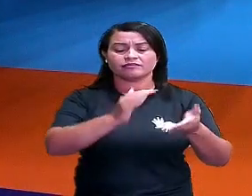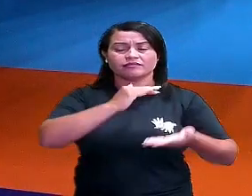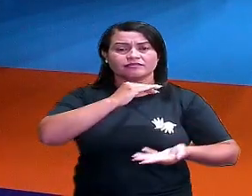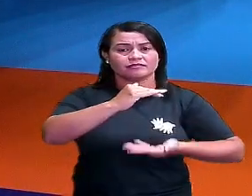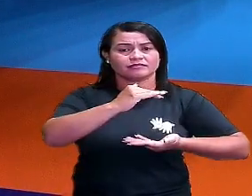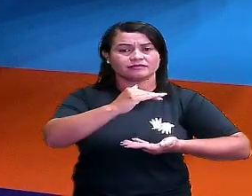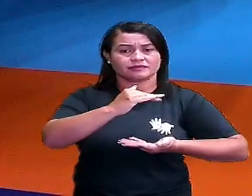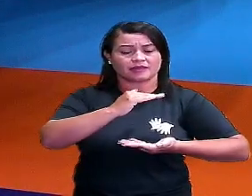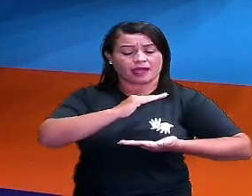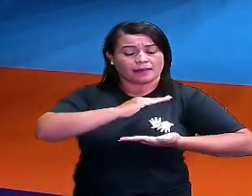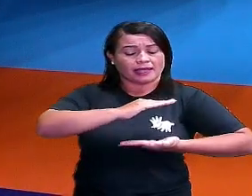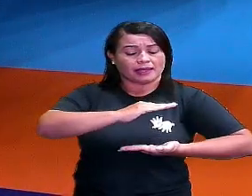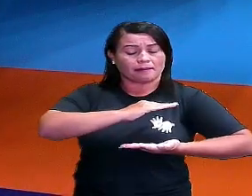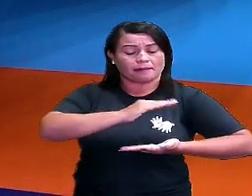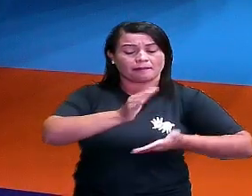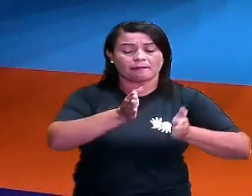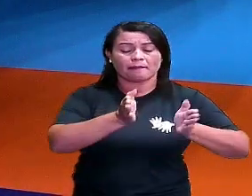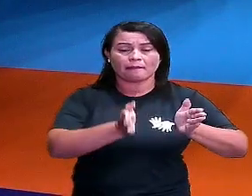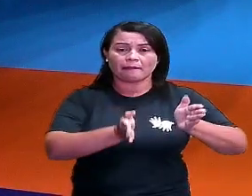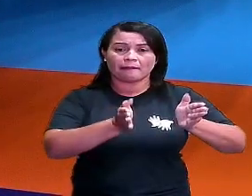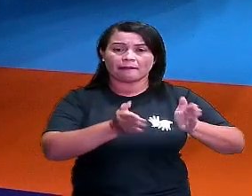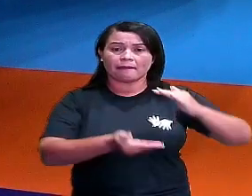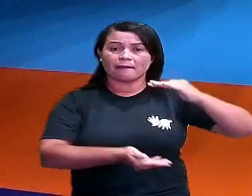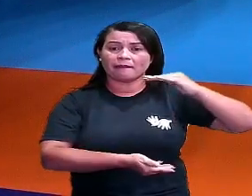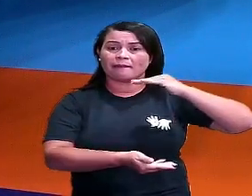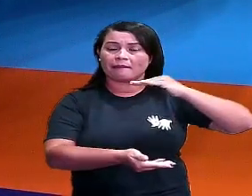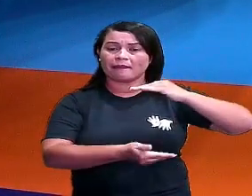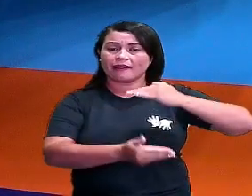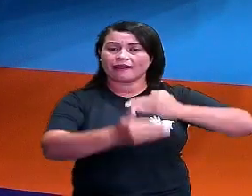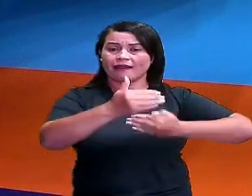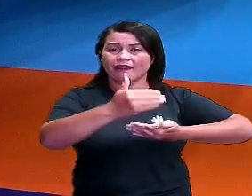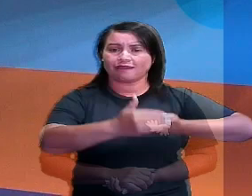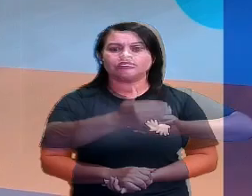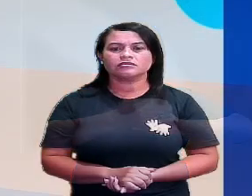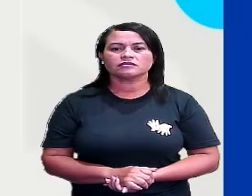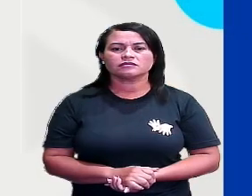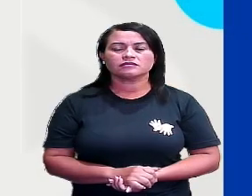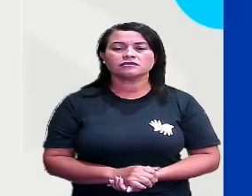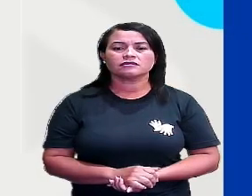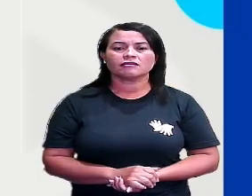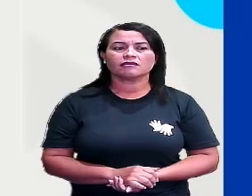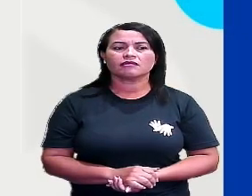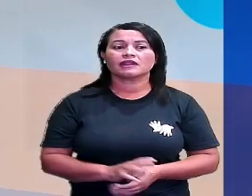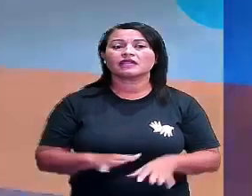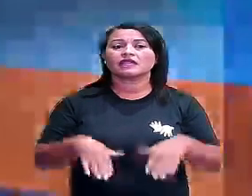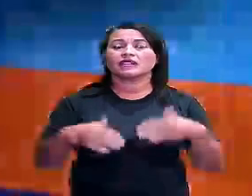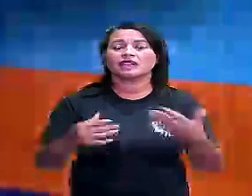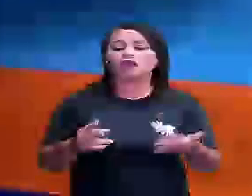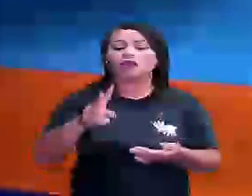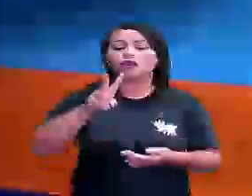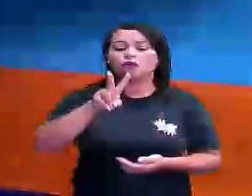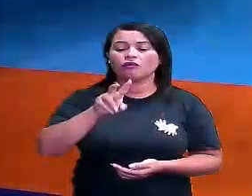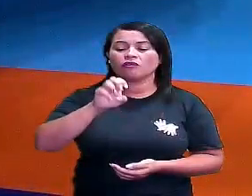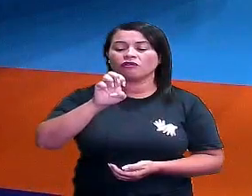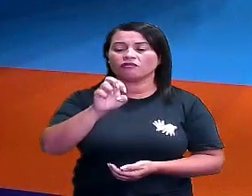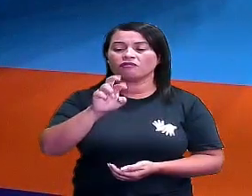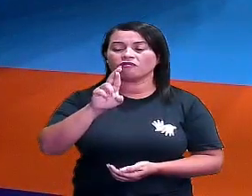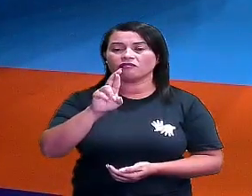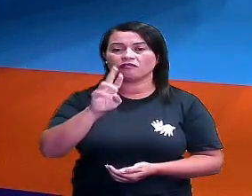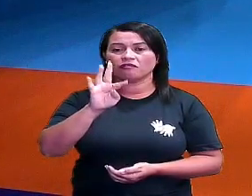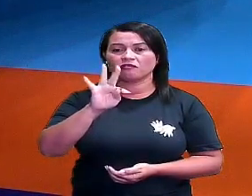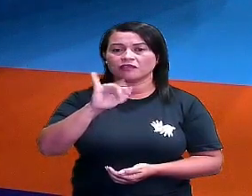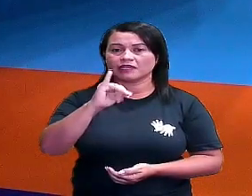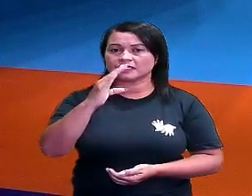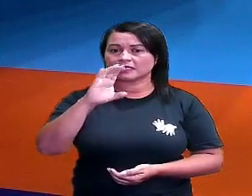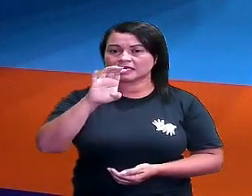a parte plana que eu identifico neste objeto. Então, e o vértice? A gente percebe aqui que